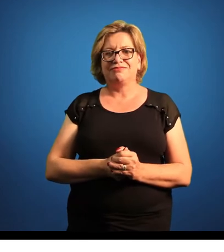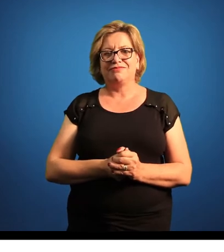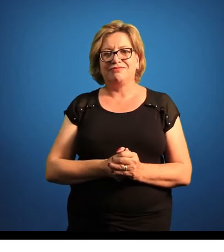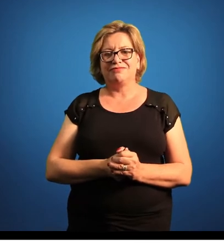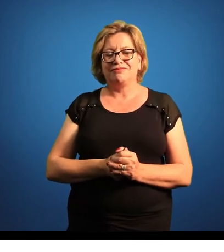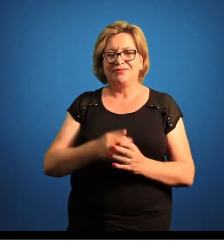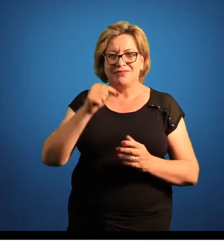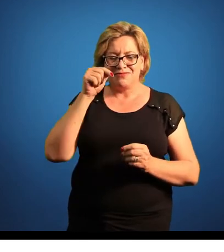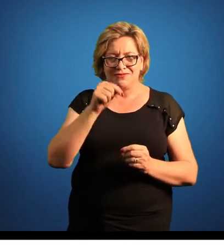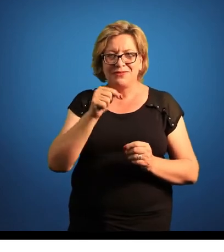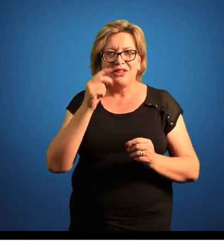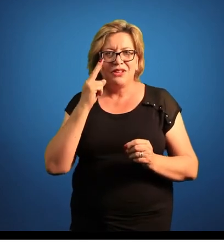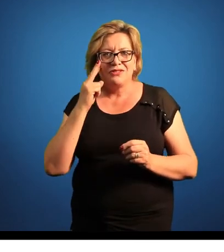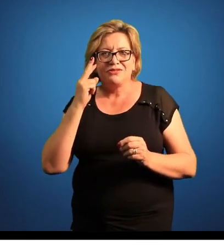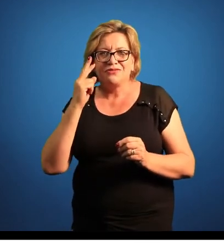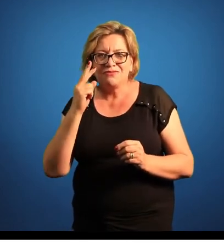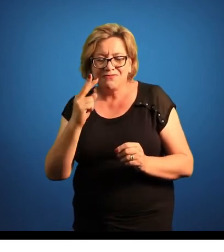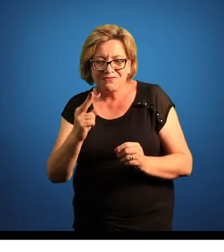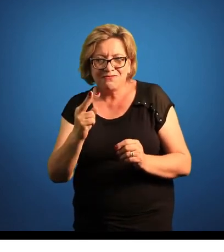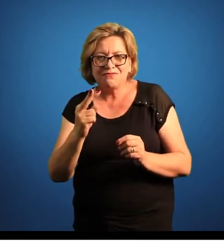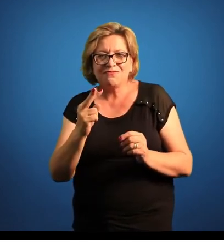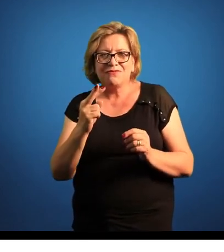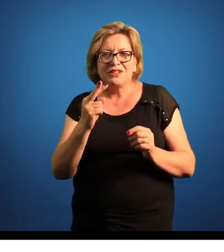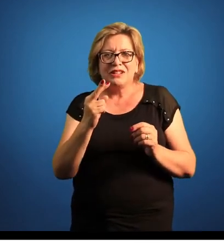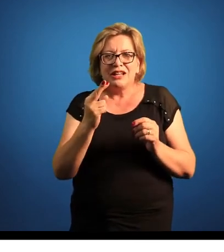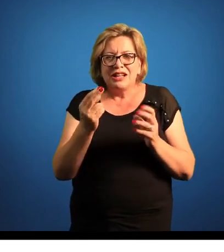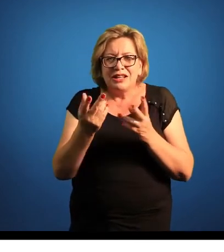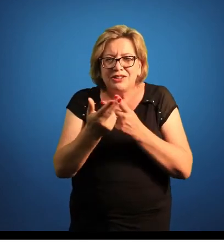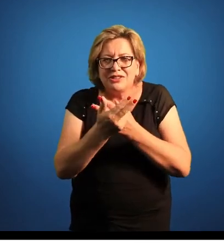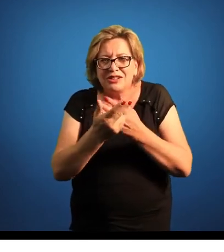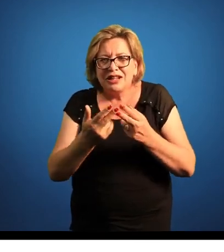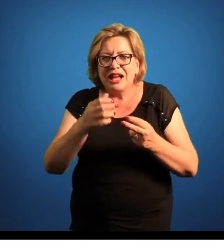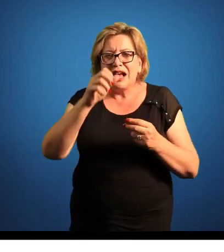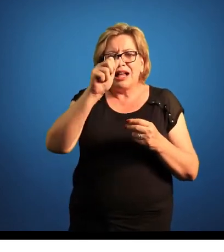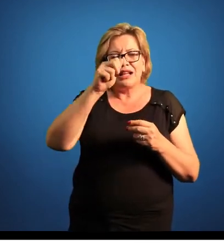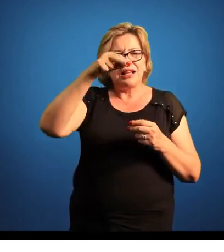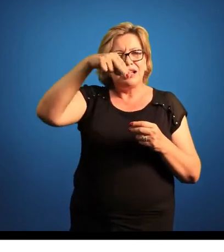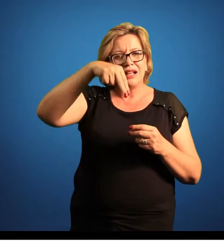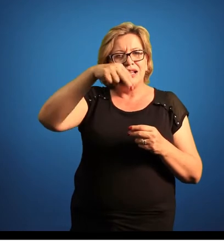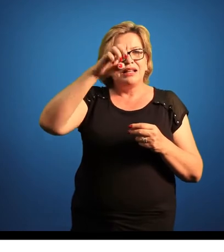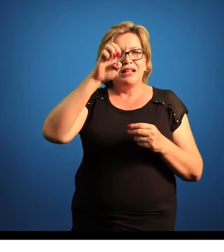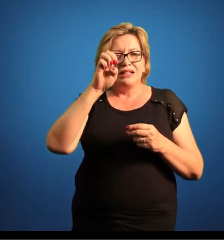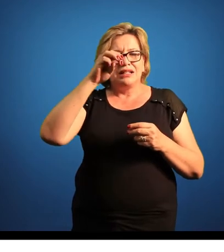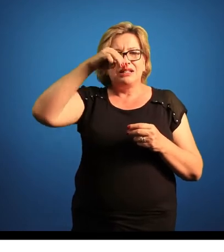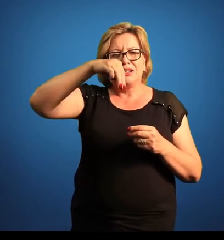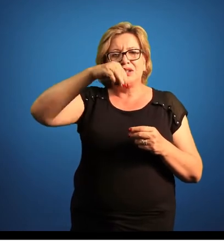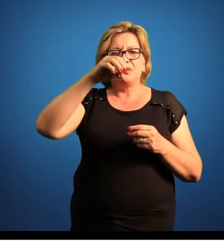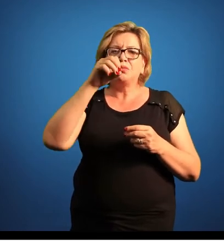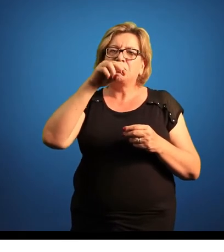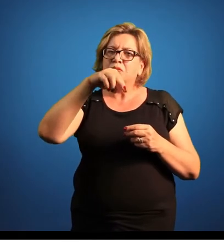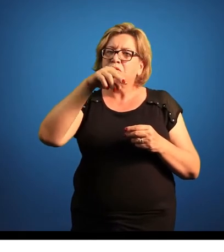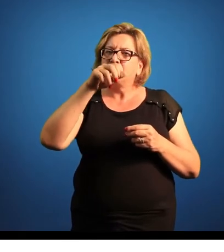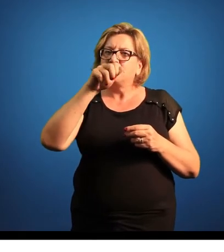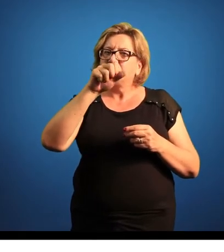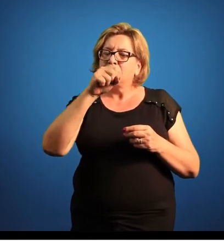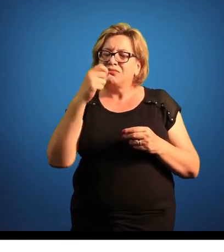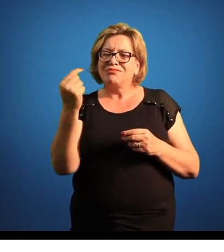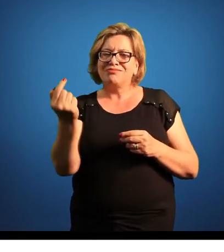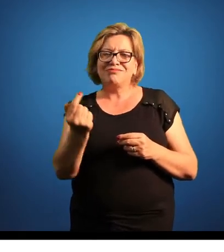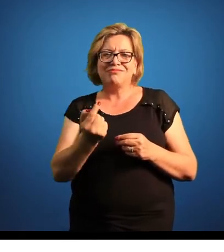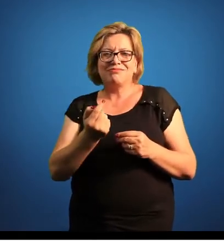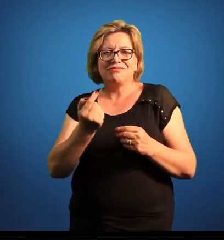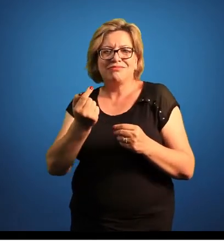Então, aqui nós conseguimos enxergar um conjunto de anêmonas. Elas são anêmonas solitárias